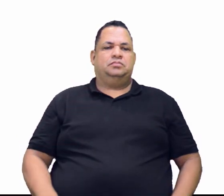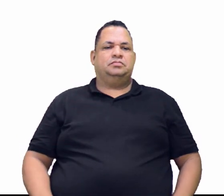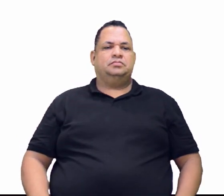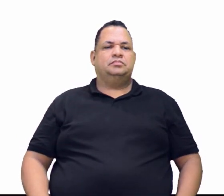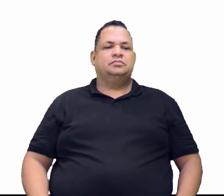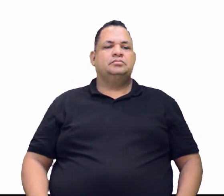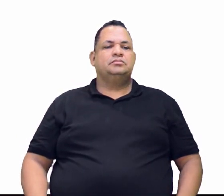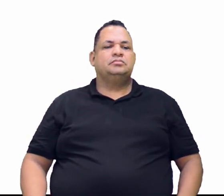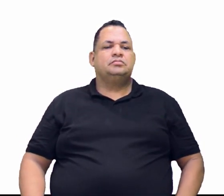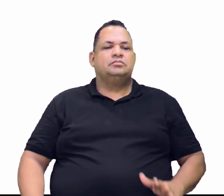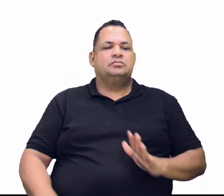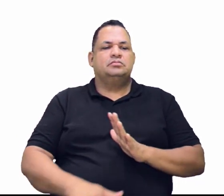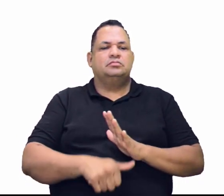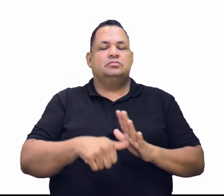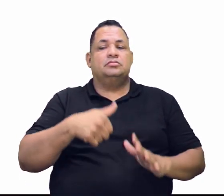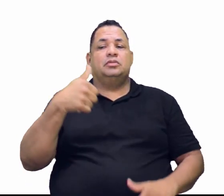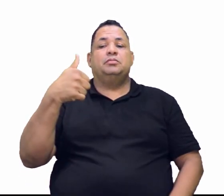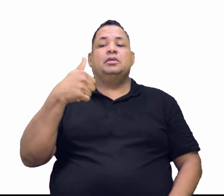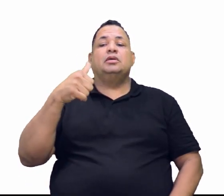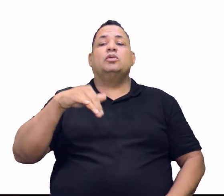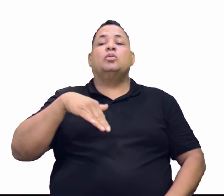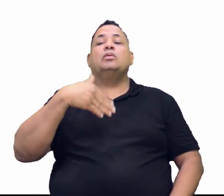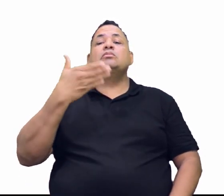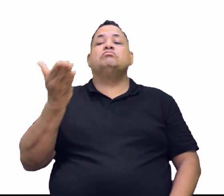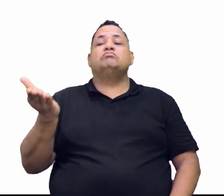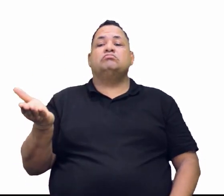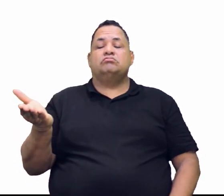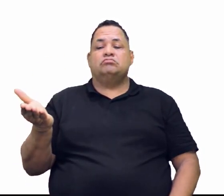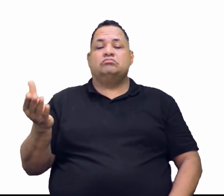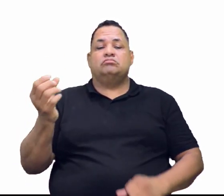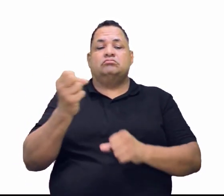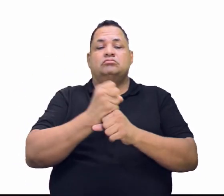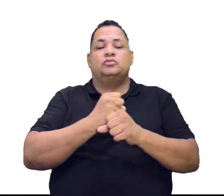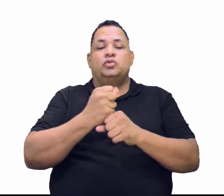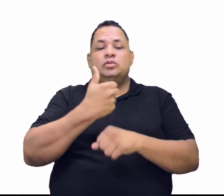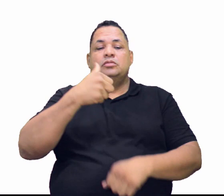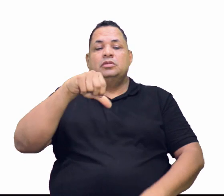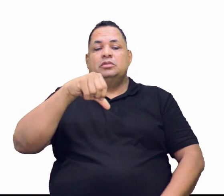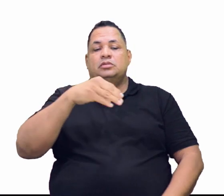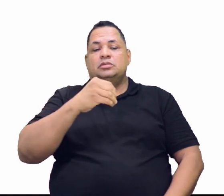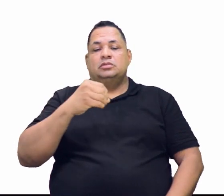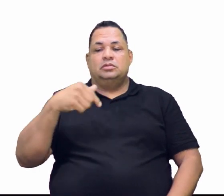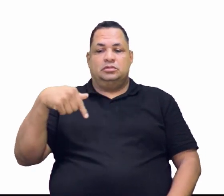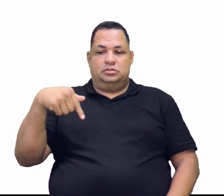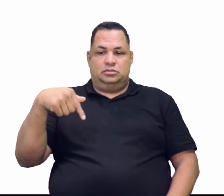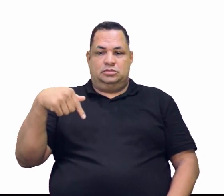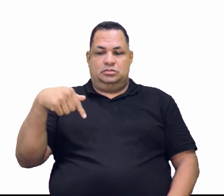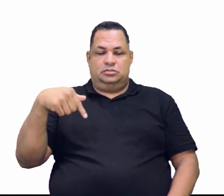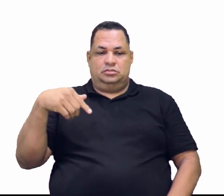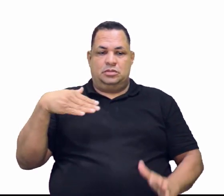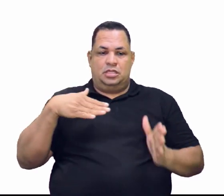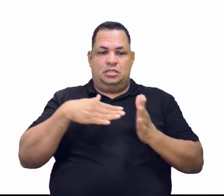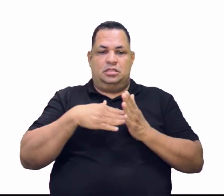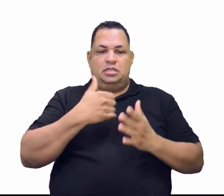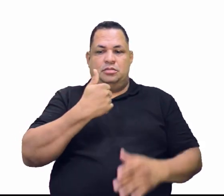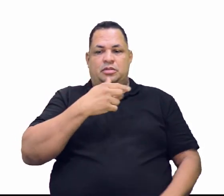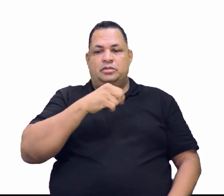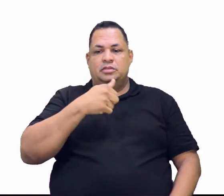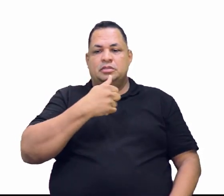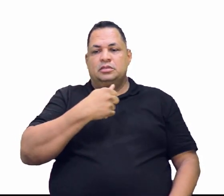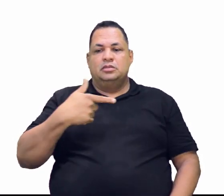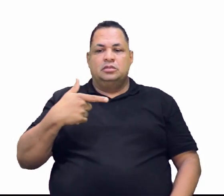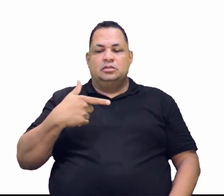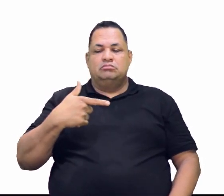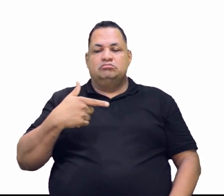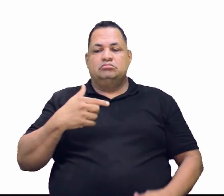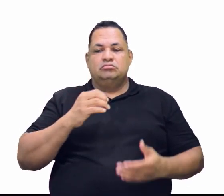O primeiro contingente vai vir em 1907 até 1912. Lembram que é